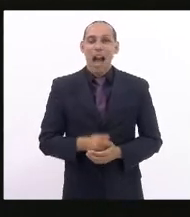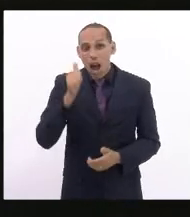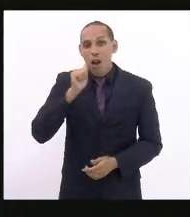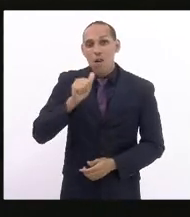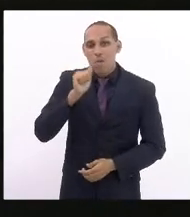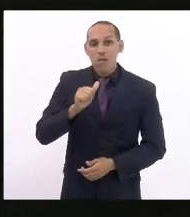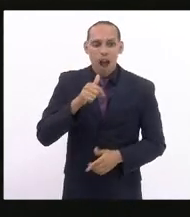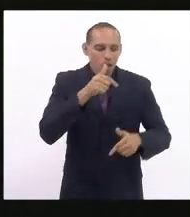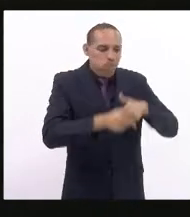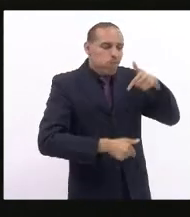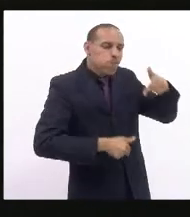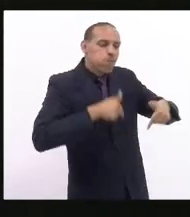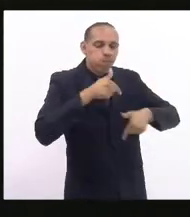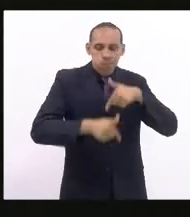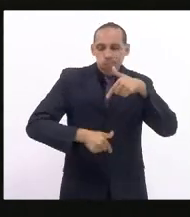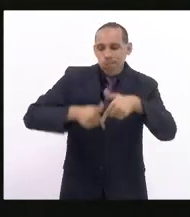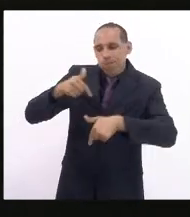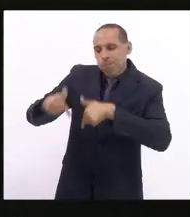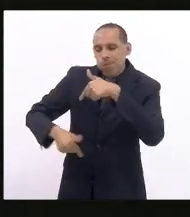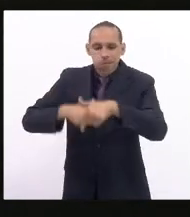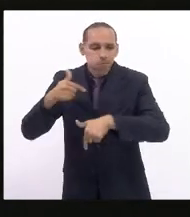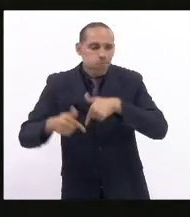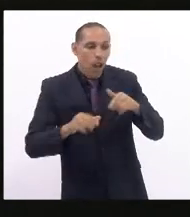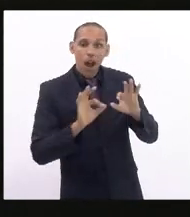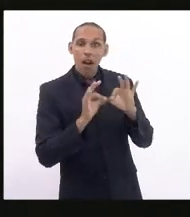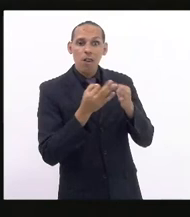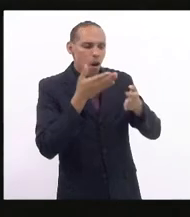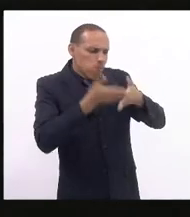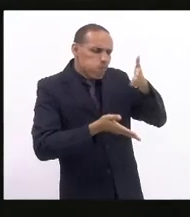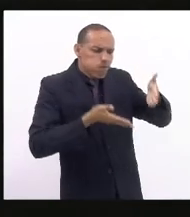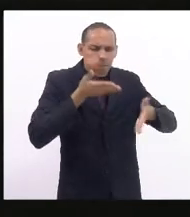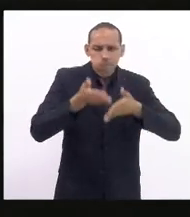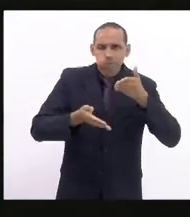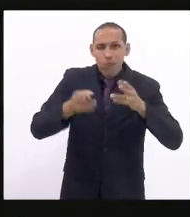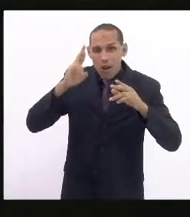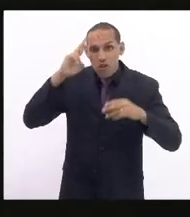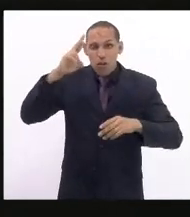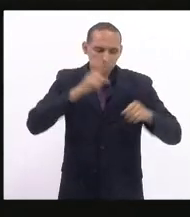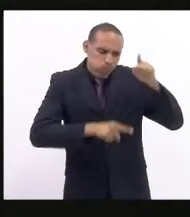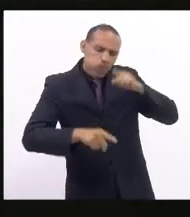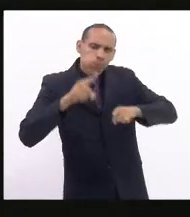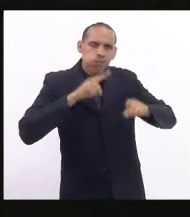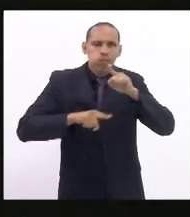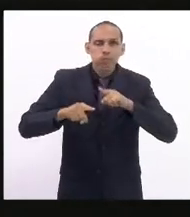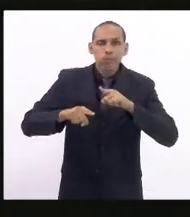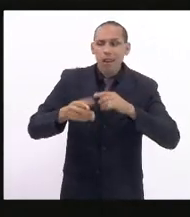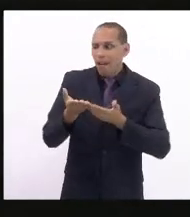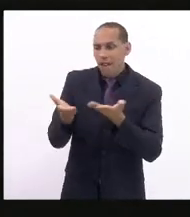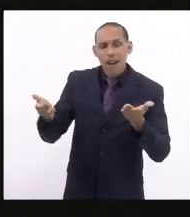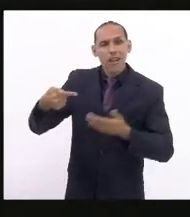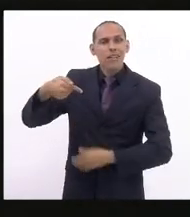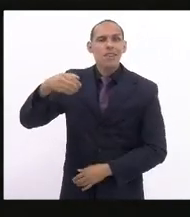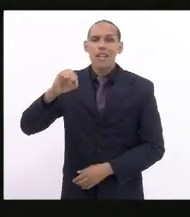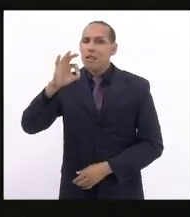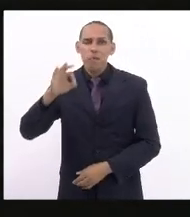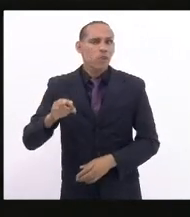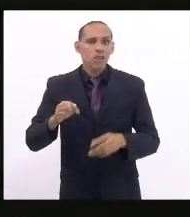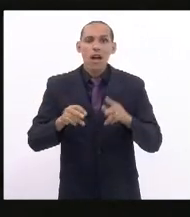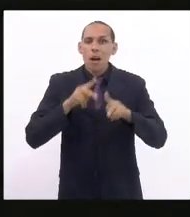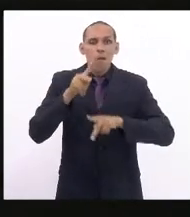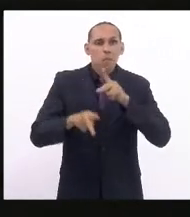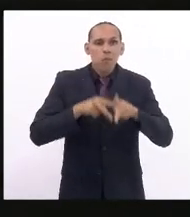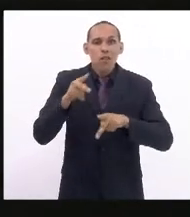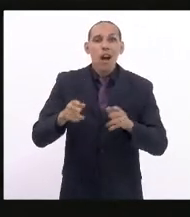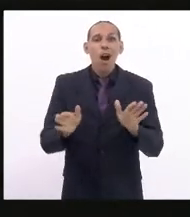trabalham e chefiam famílias, as mulheres representam 70% da população pobre do